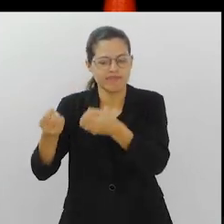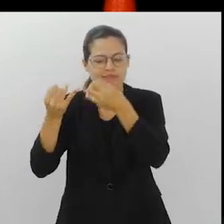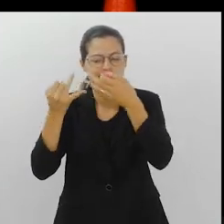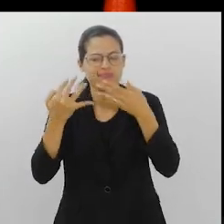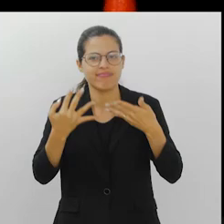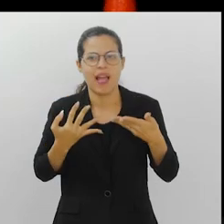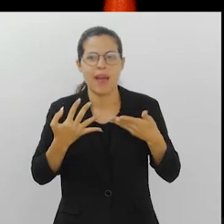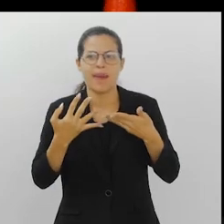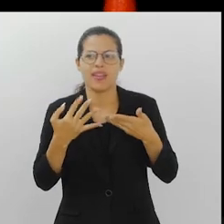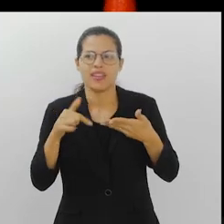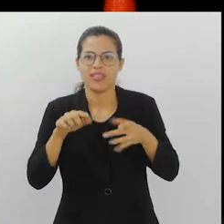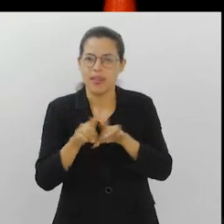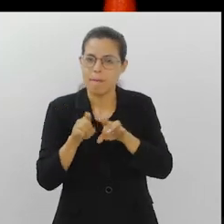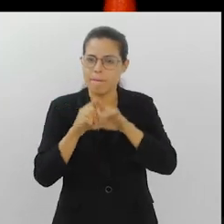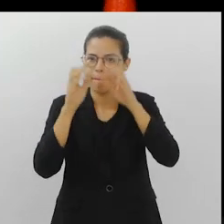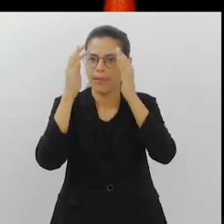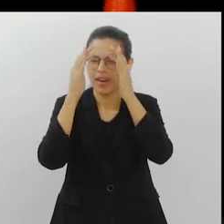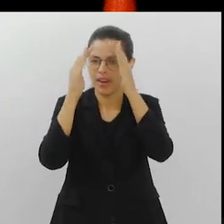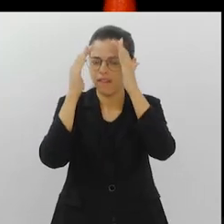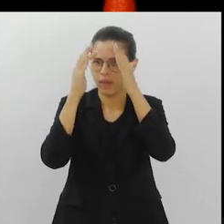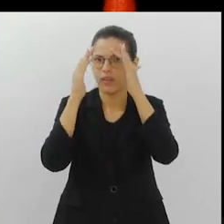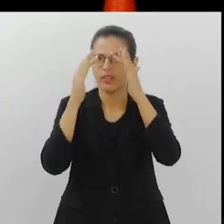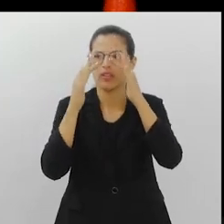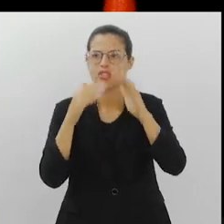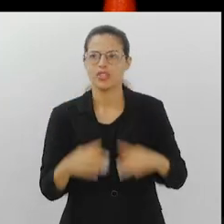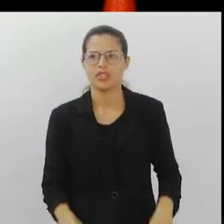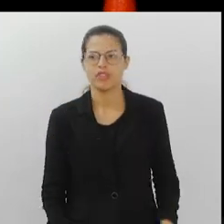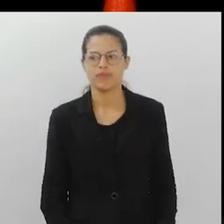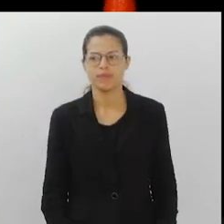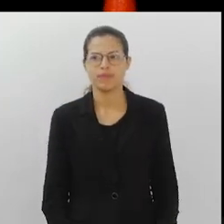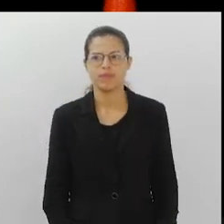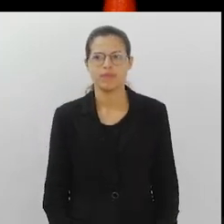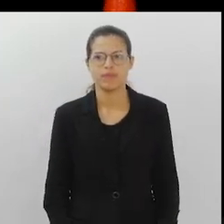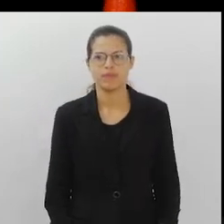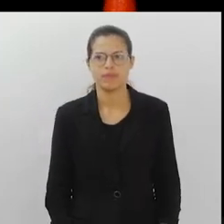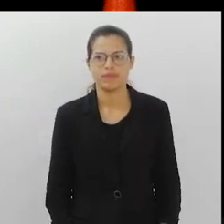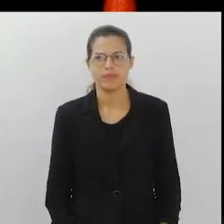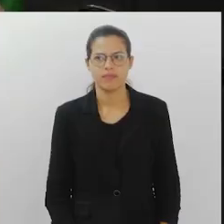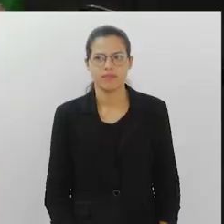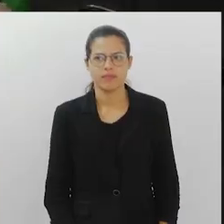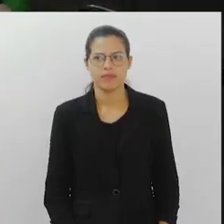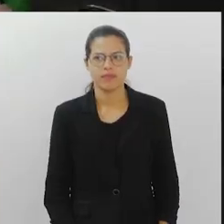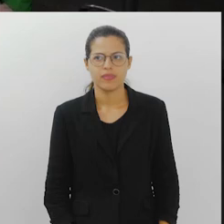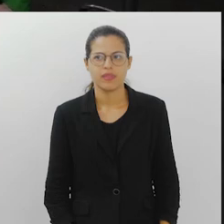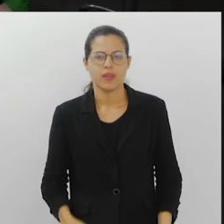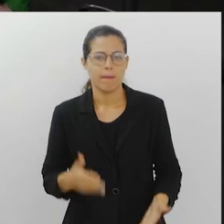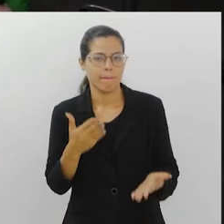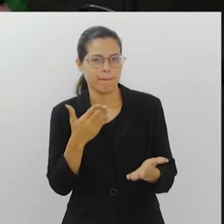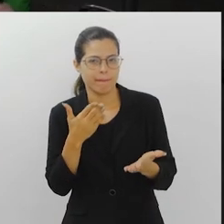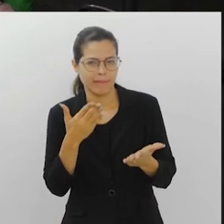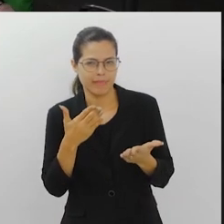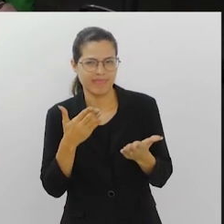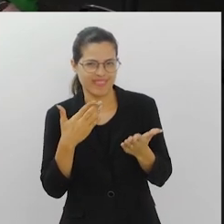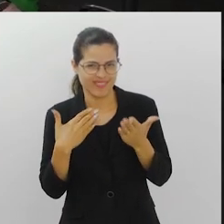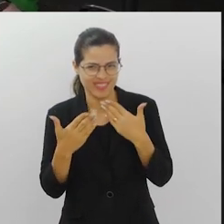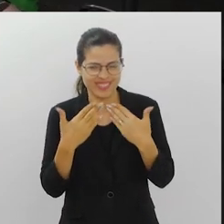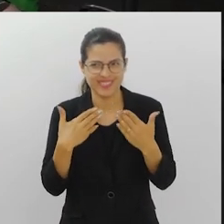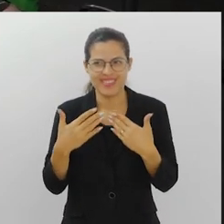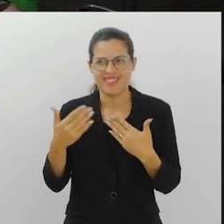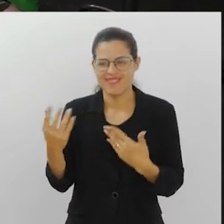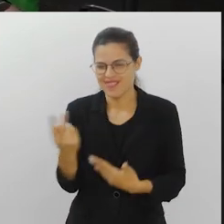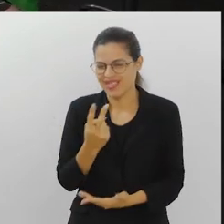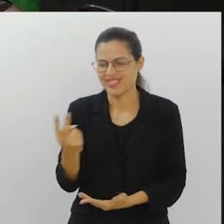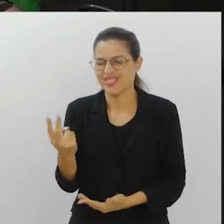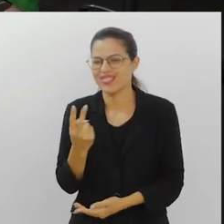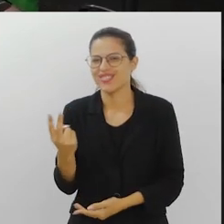conversando com elas, e refletindo também sobre aquilo que a gente está trazendo ali. O Márcio tomou no assunto e deu uma pena que o bate-papo é com ele agora, mas